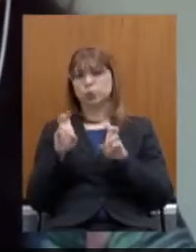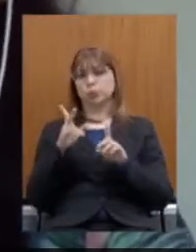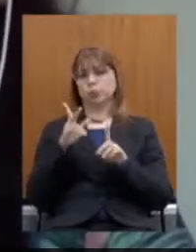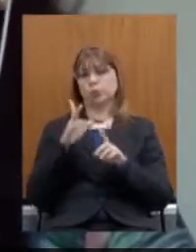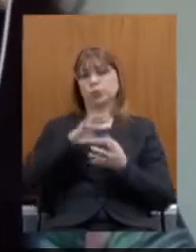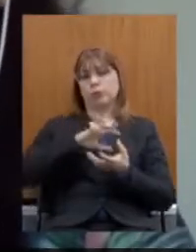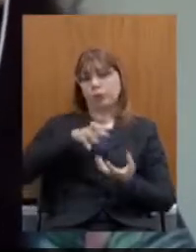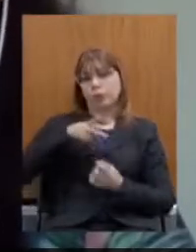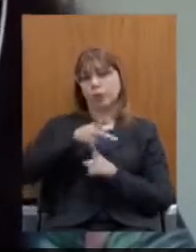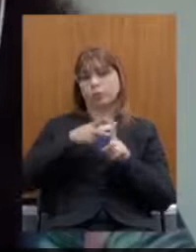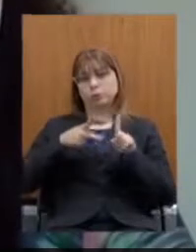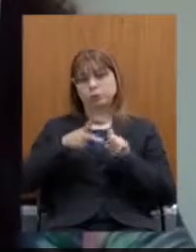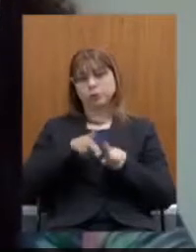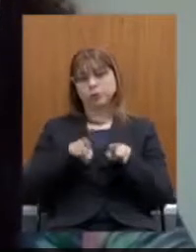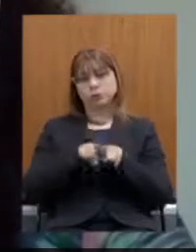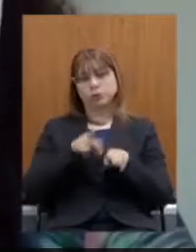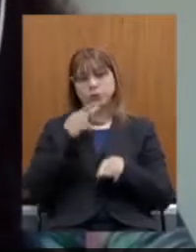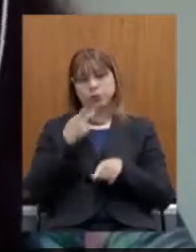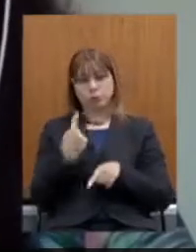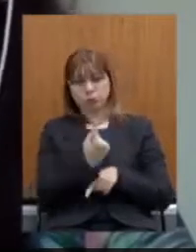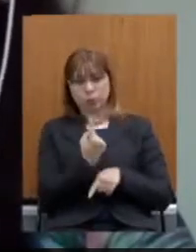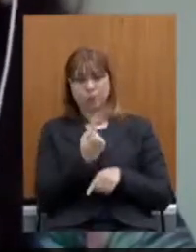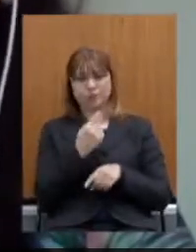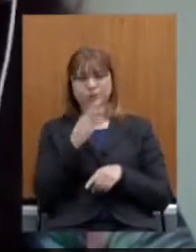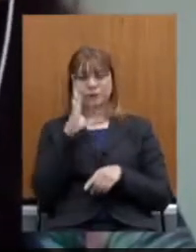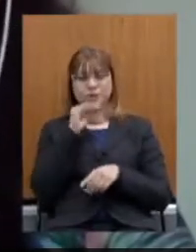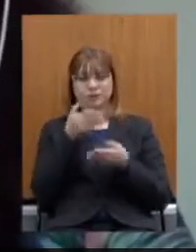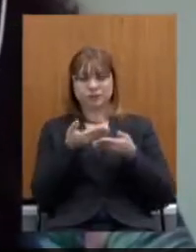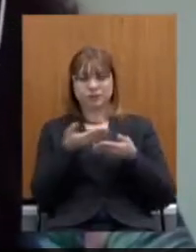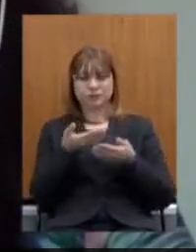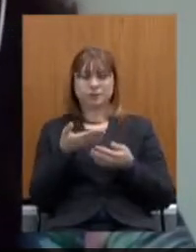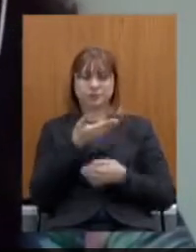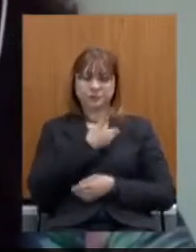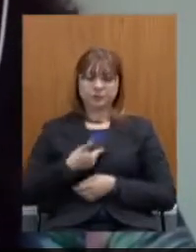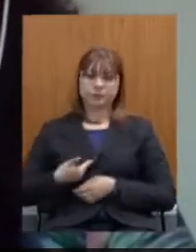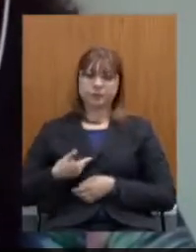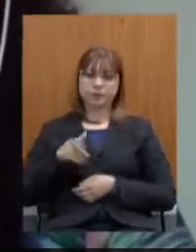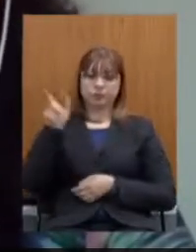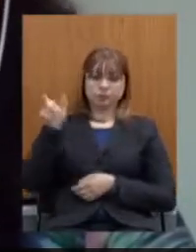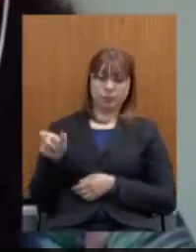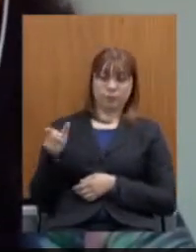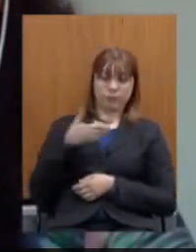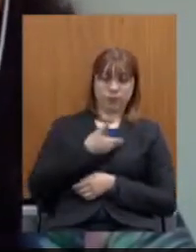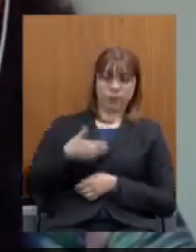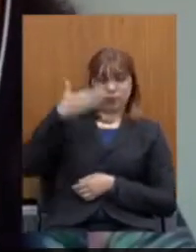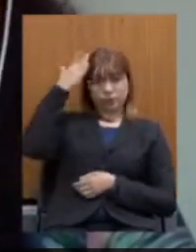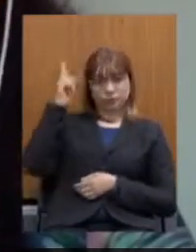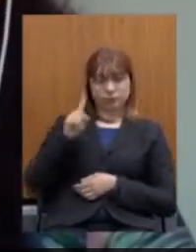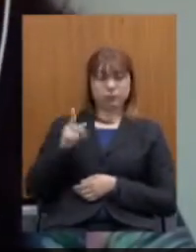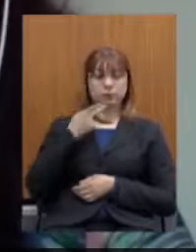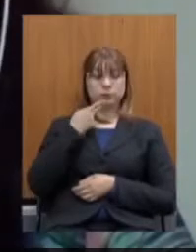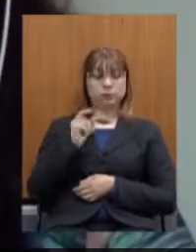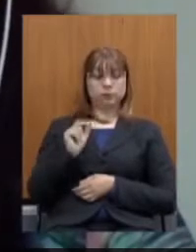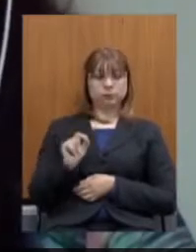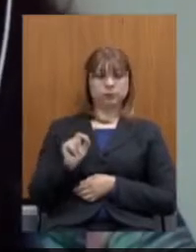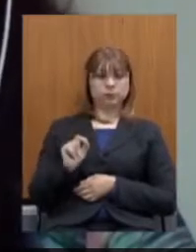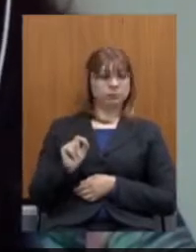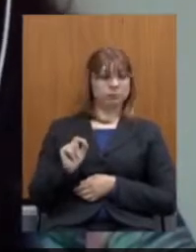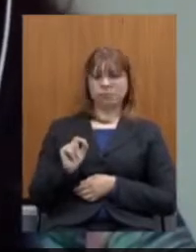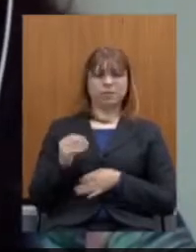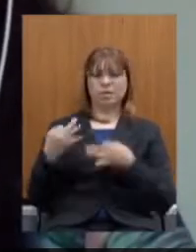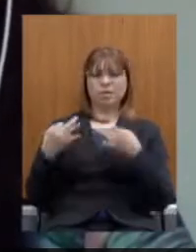e nós servidores, o governador do estado afirma que não é certo